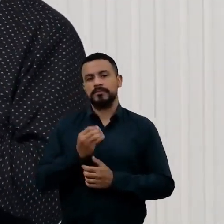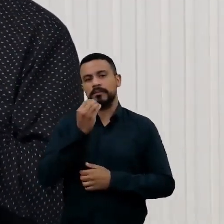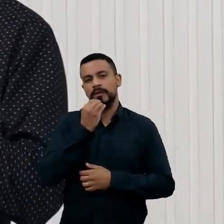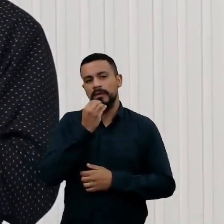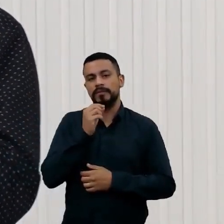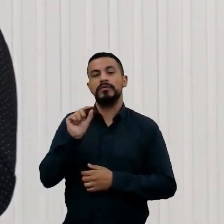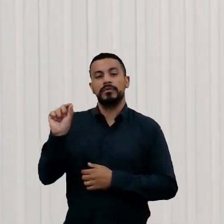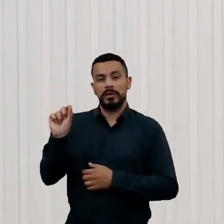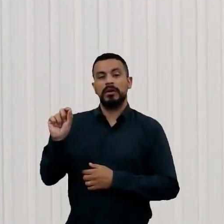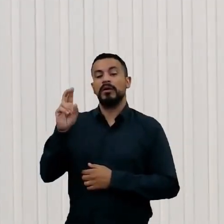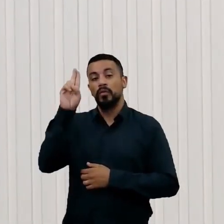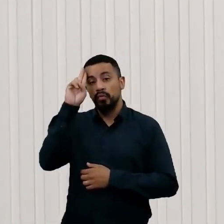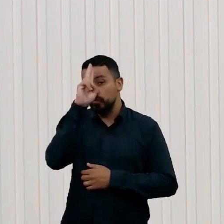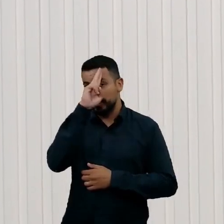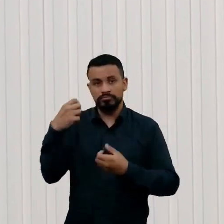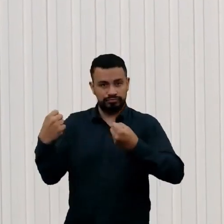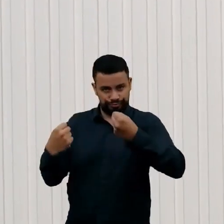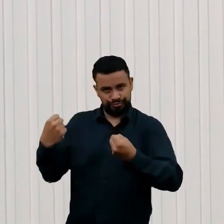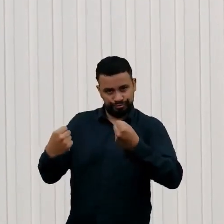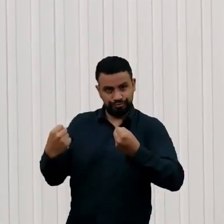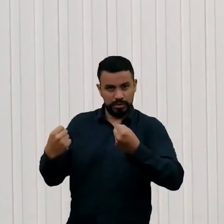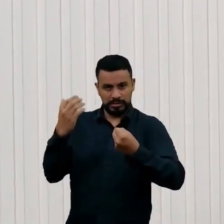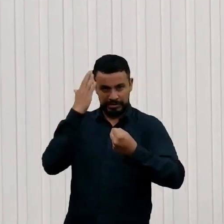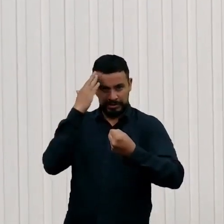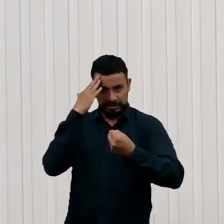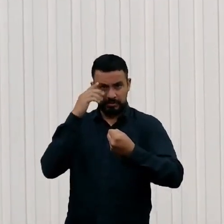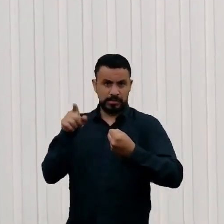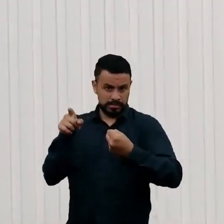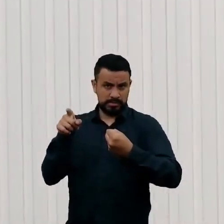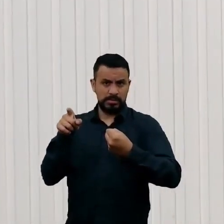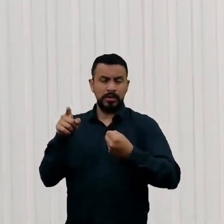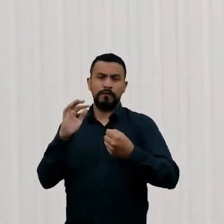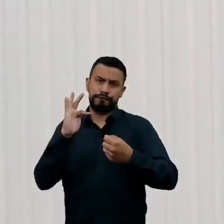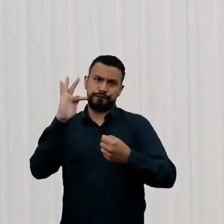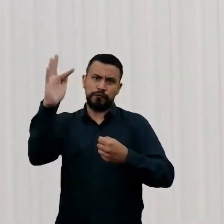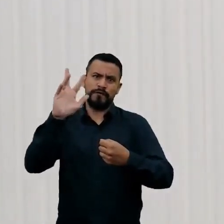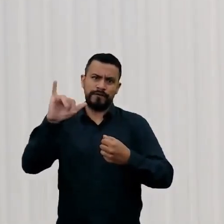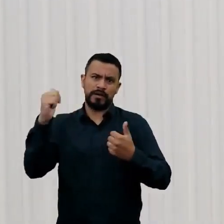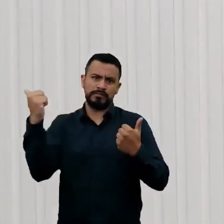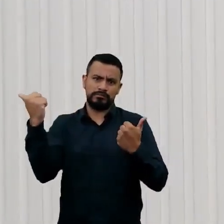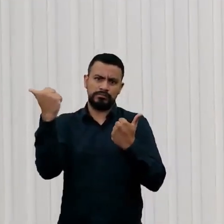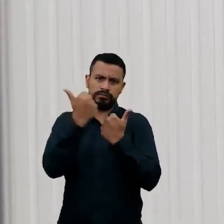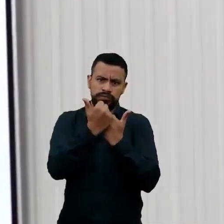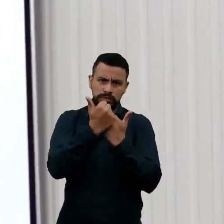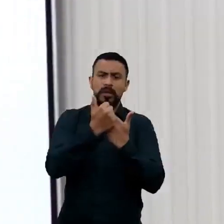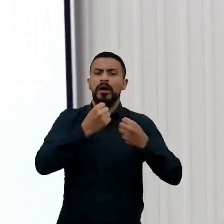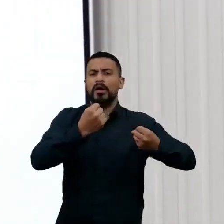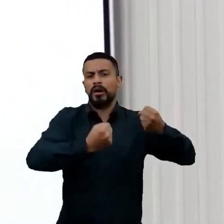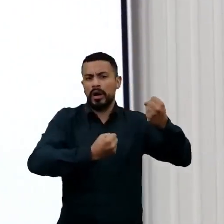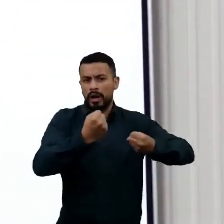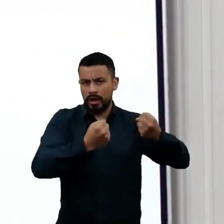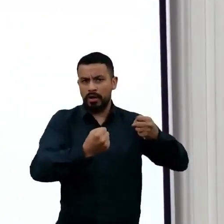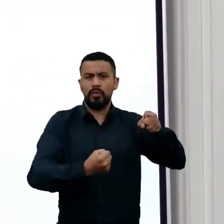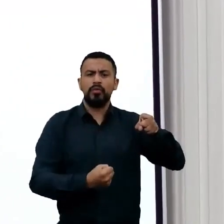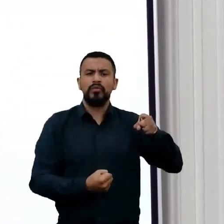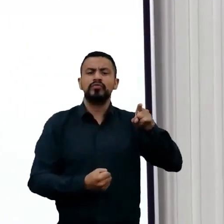de Uber, por exemplo, ele vai ser substituído por um carro automatizado, ou seja, é um movimento constante para a frente, para o